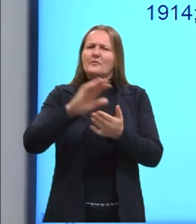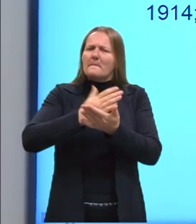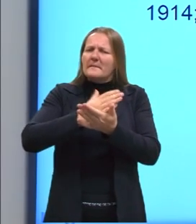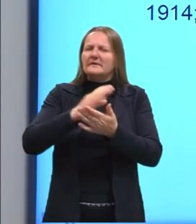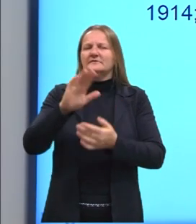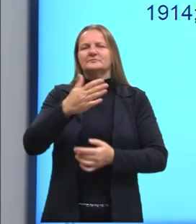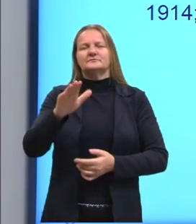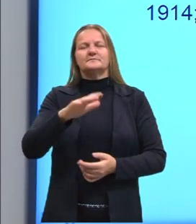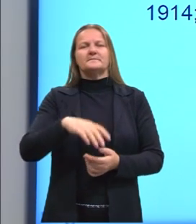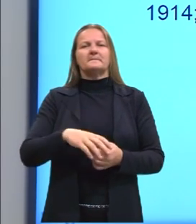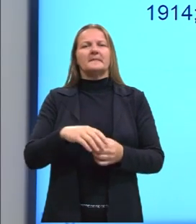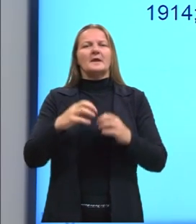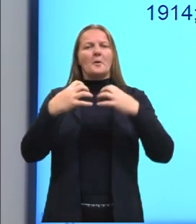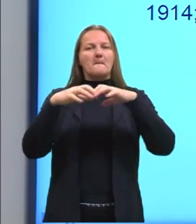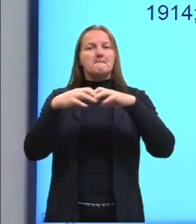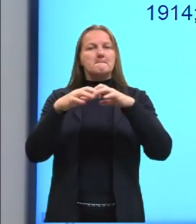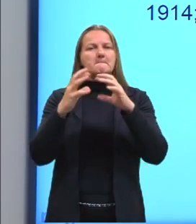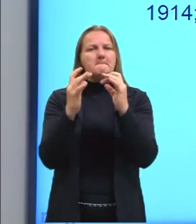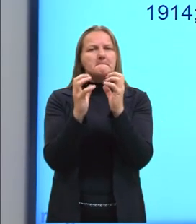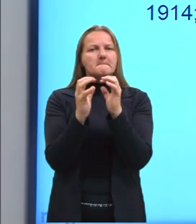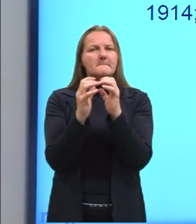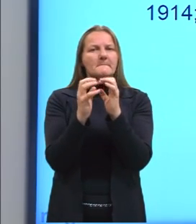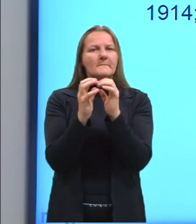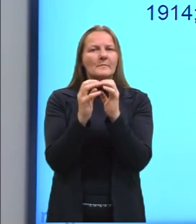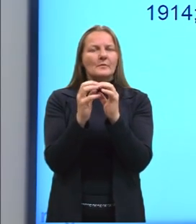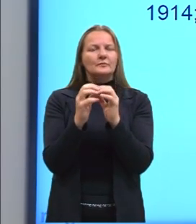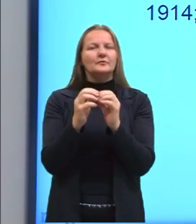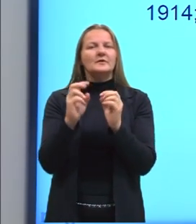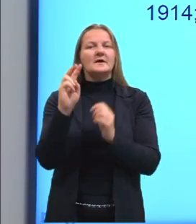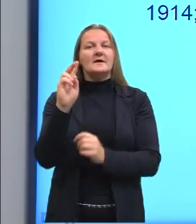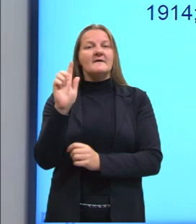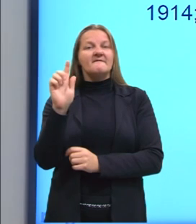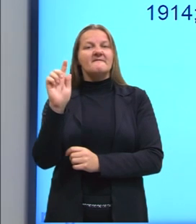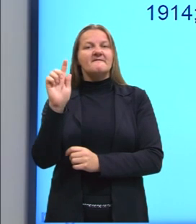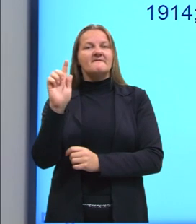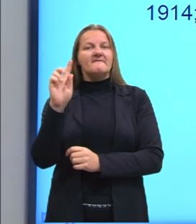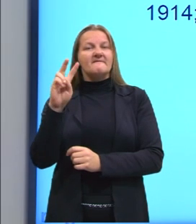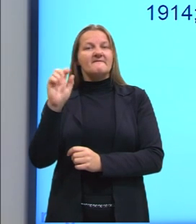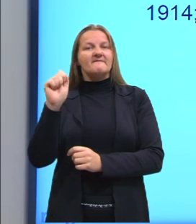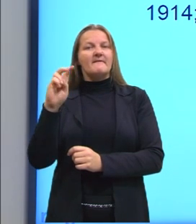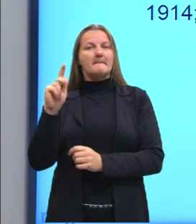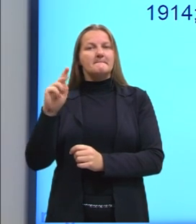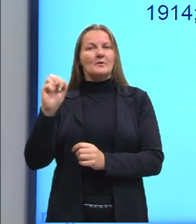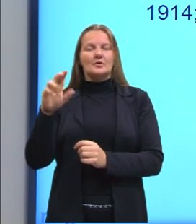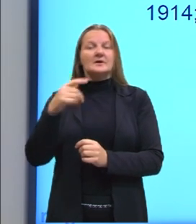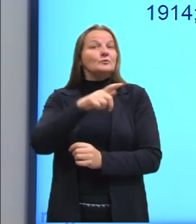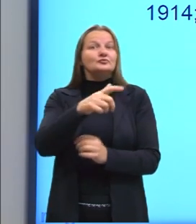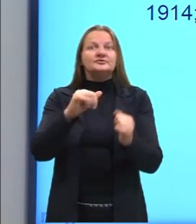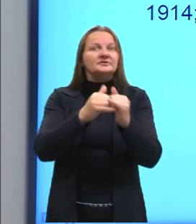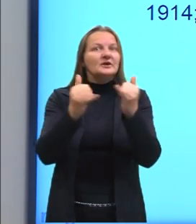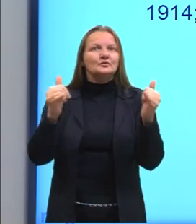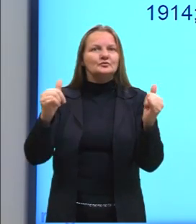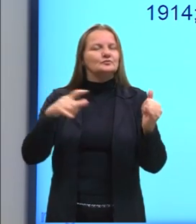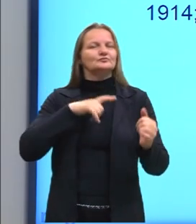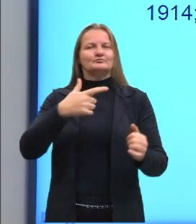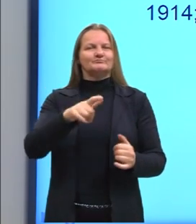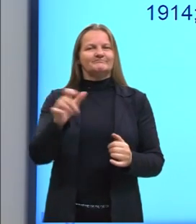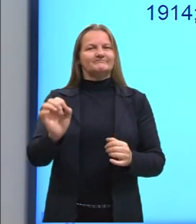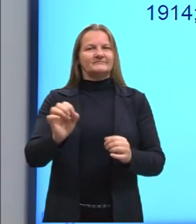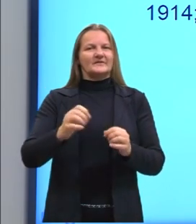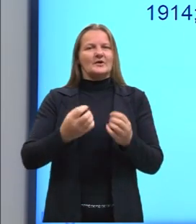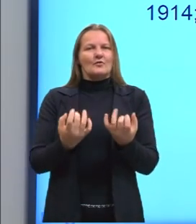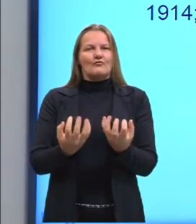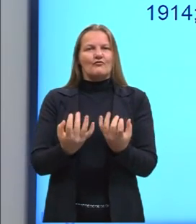Inicialmente, o motor dela era a vapor. A gente ainda não tinha a questão da eletricidade como sendo bem